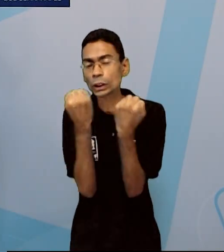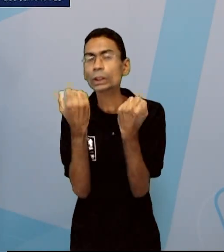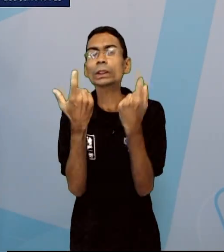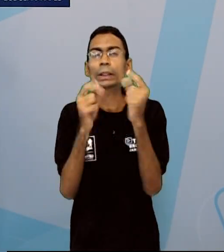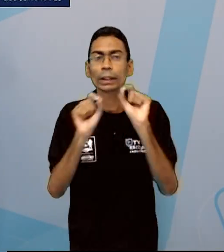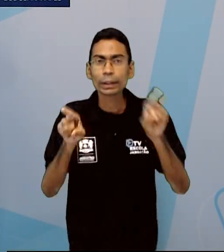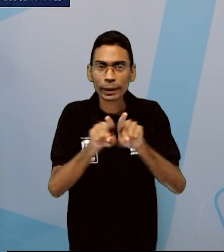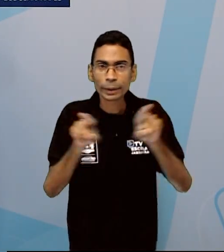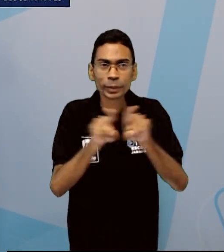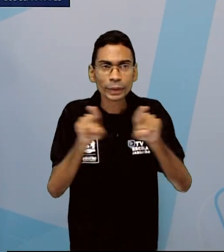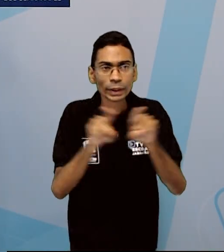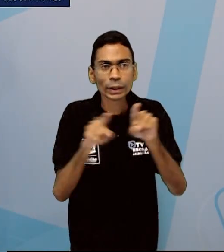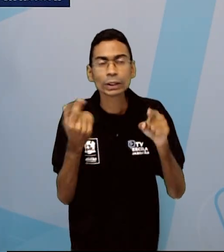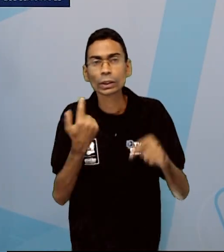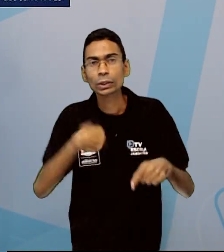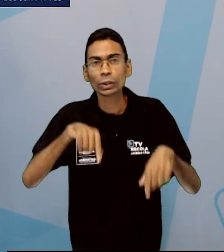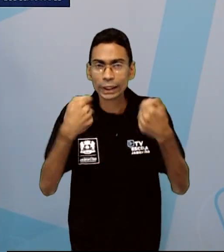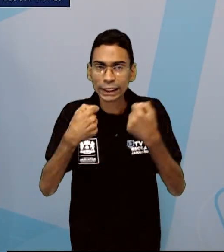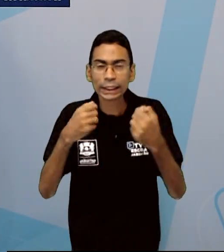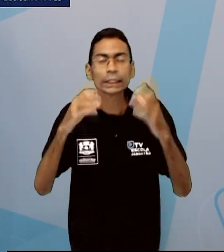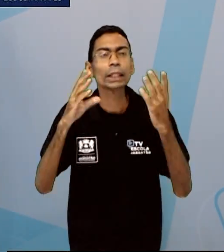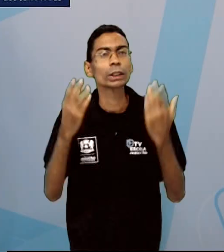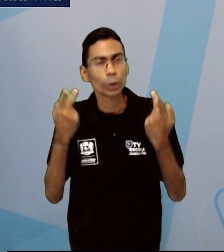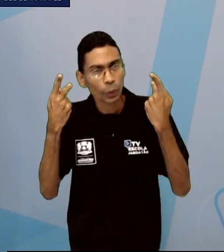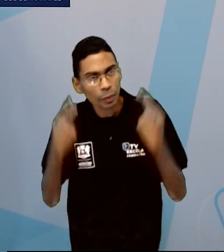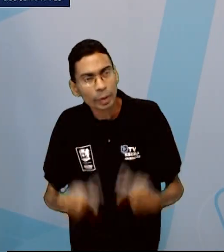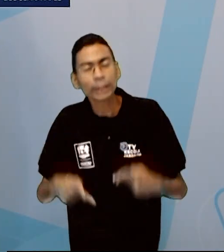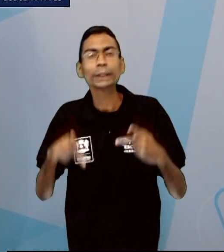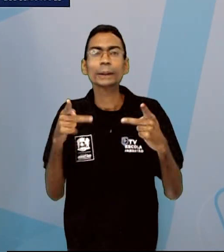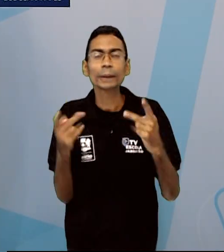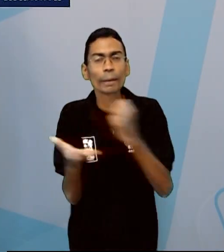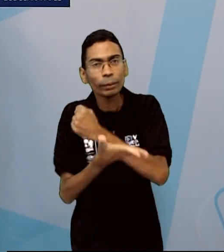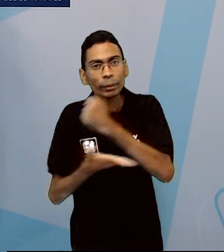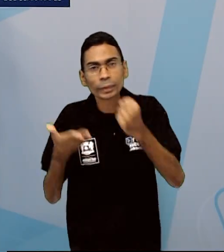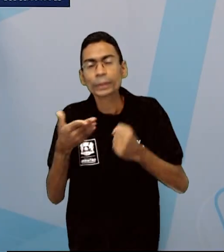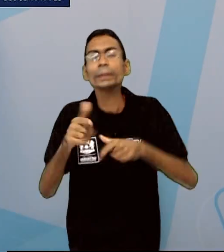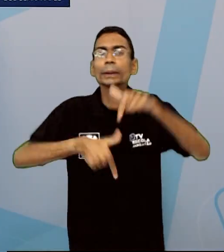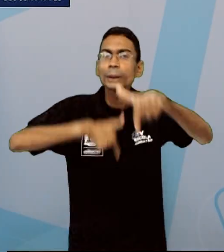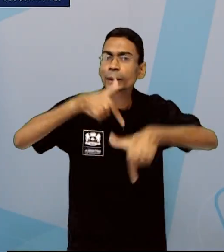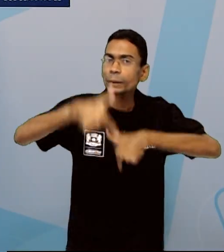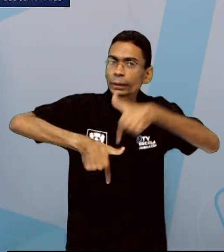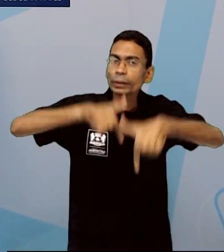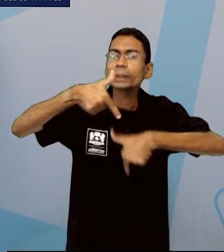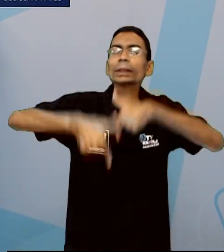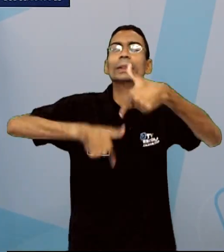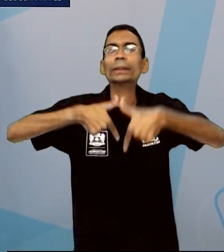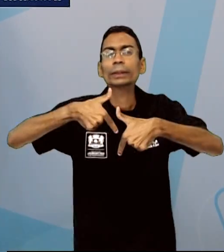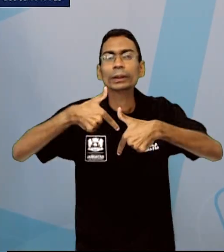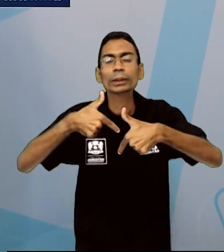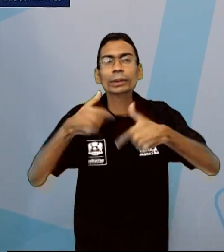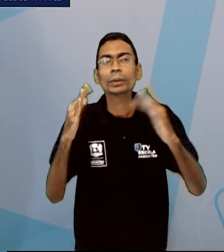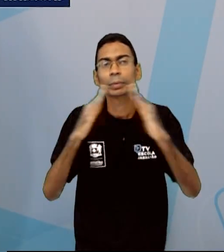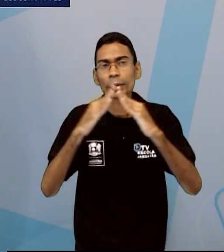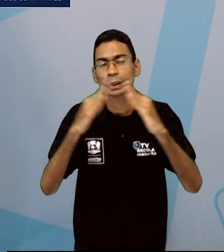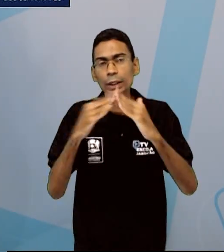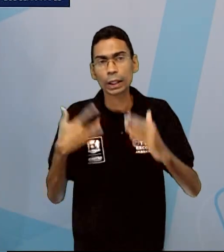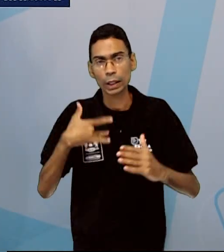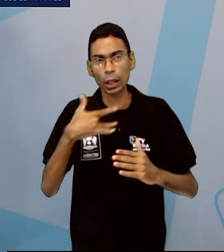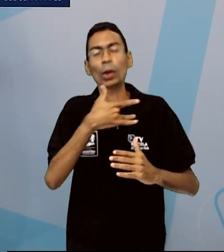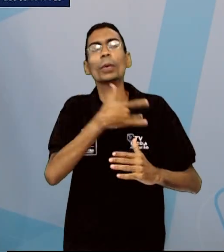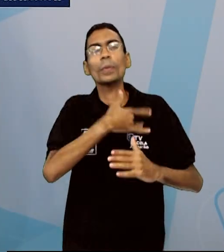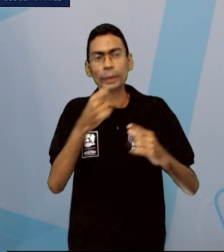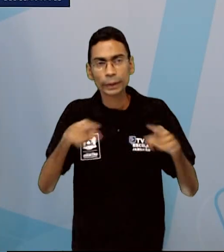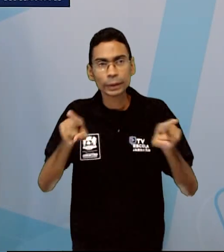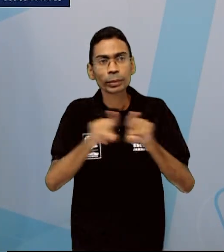necessidades humanas básicas atendidas, como trabalho, educação, moradia, saúde,